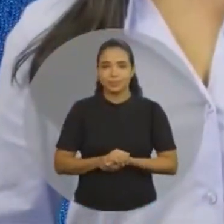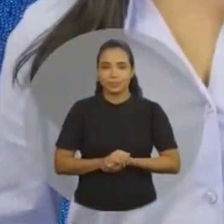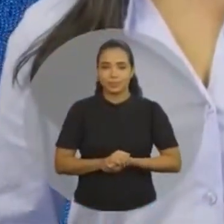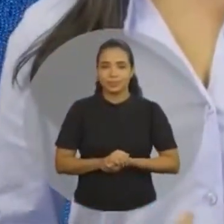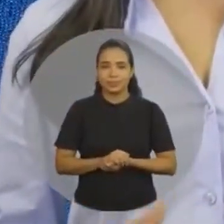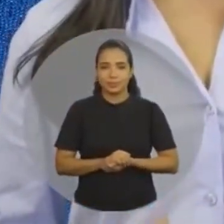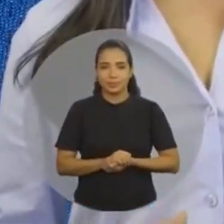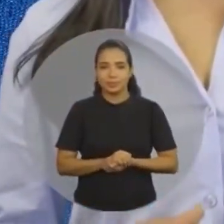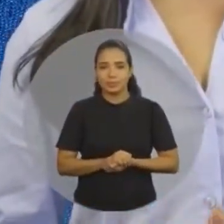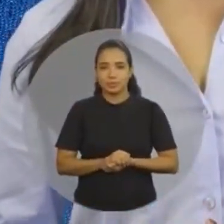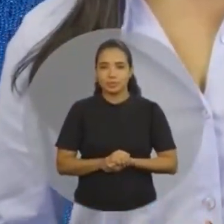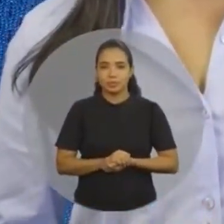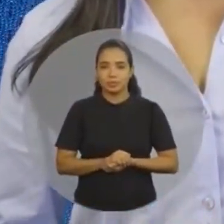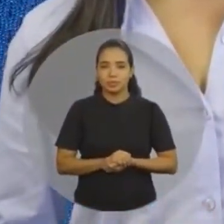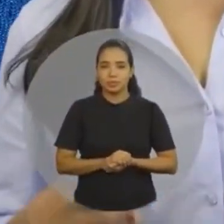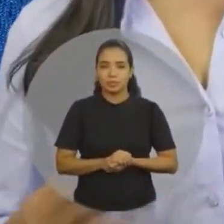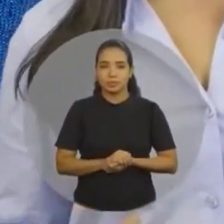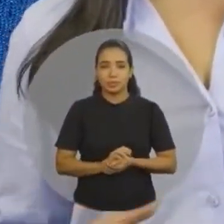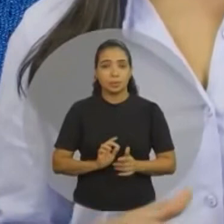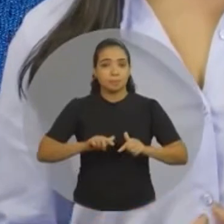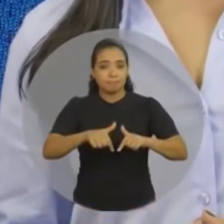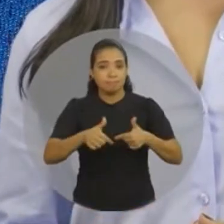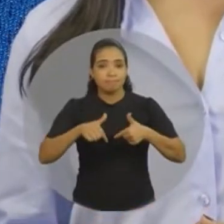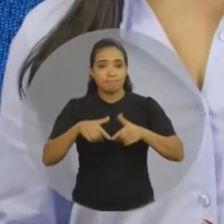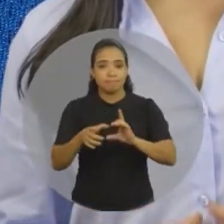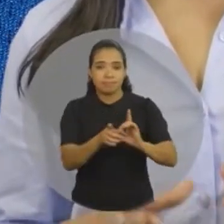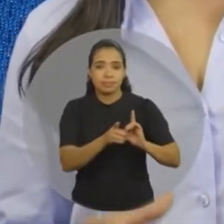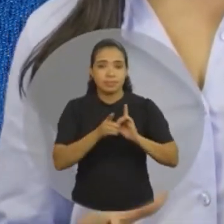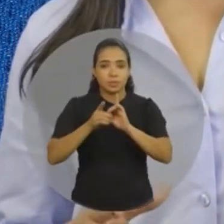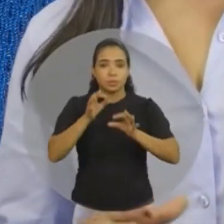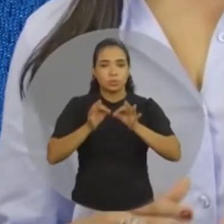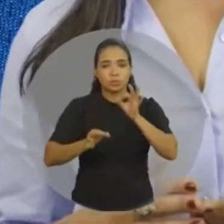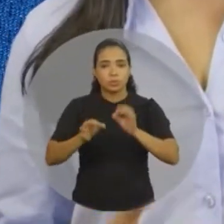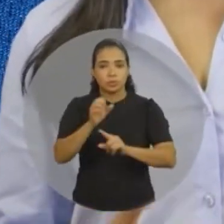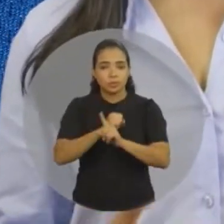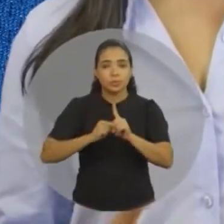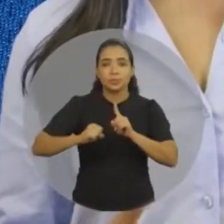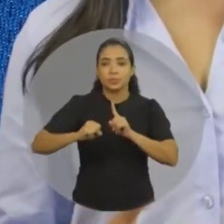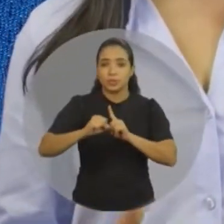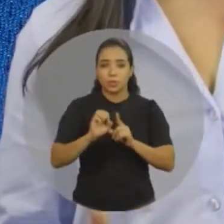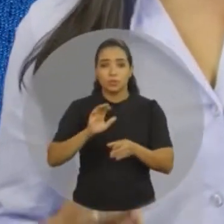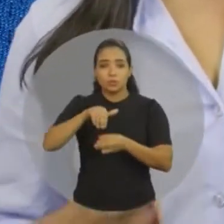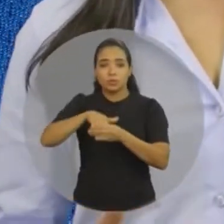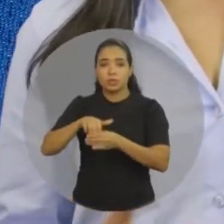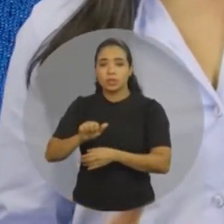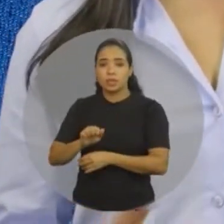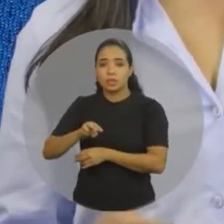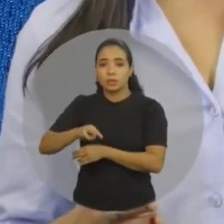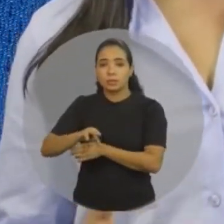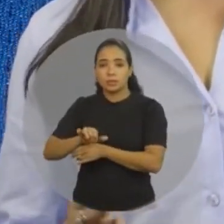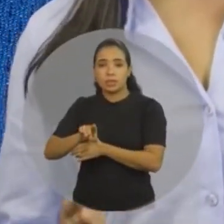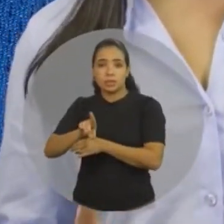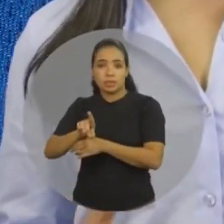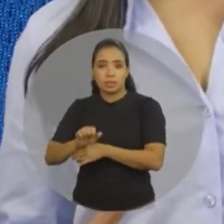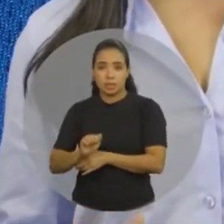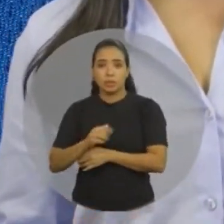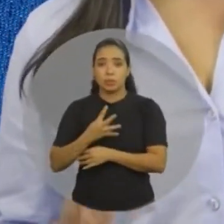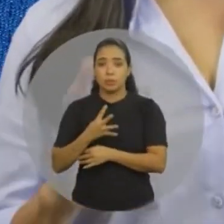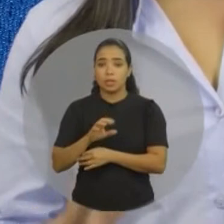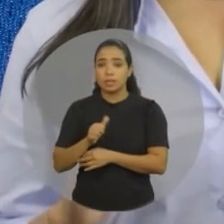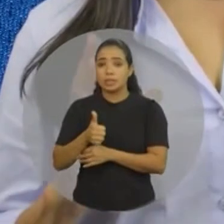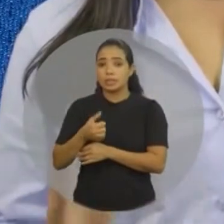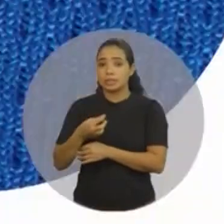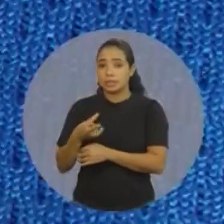democracia e a justiça social Vote Amanda Sobreira 4013 Para deputada federal Para senador Amasta 400